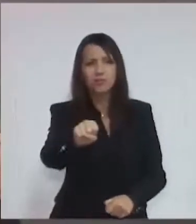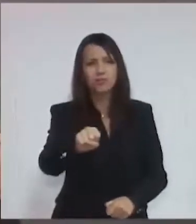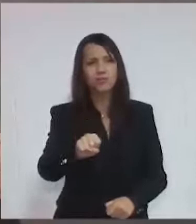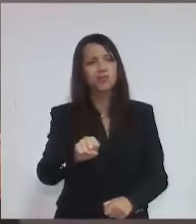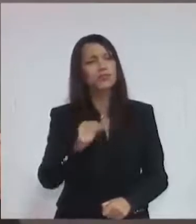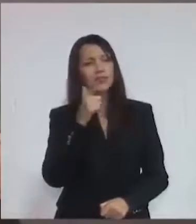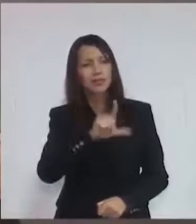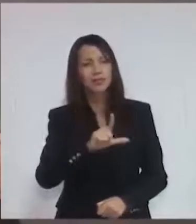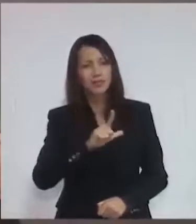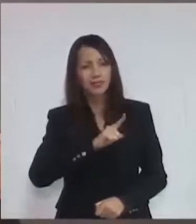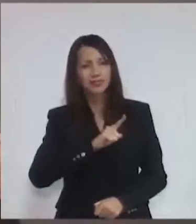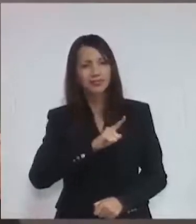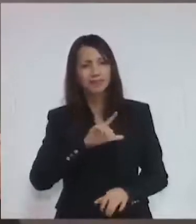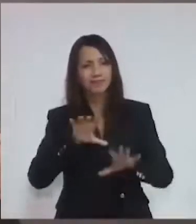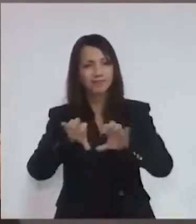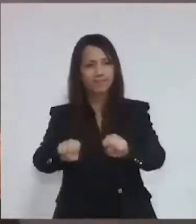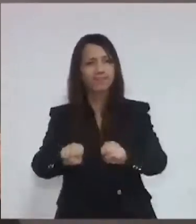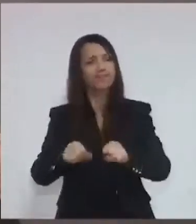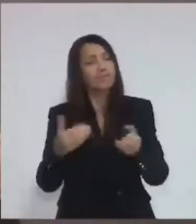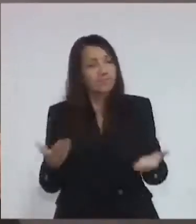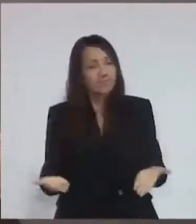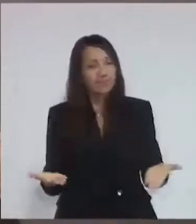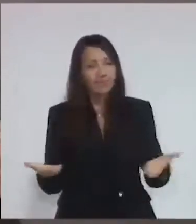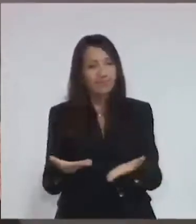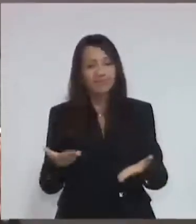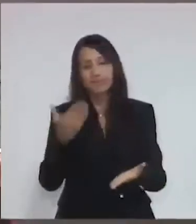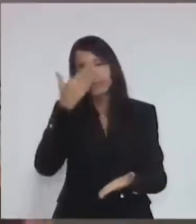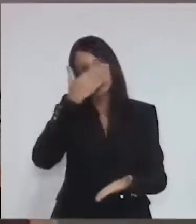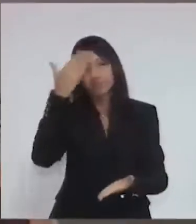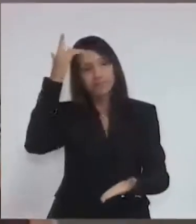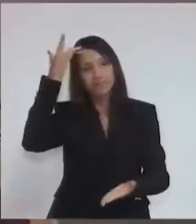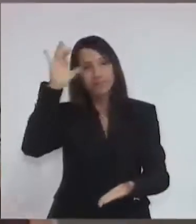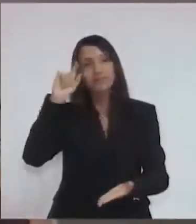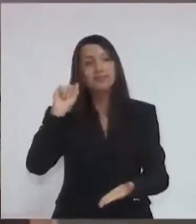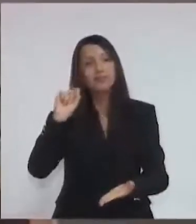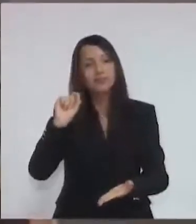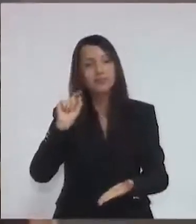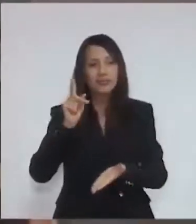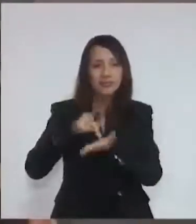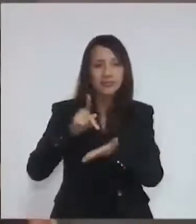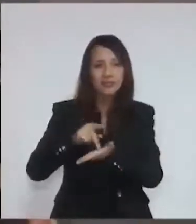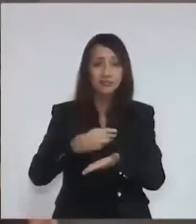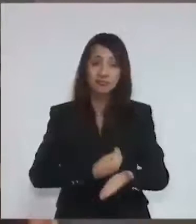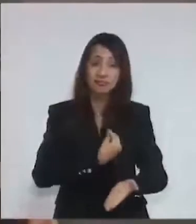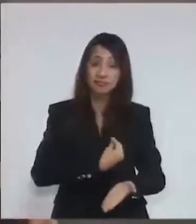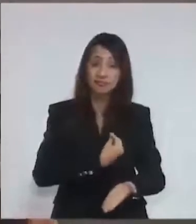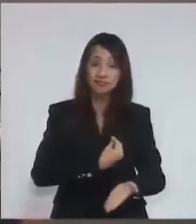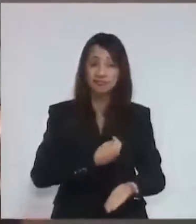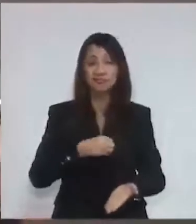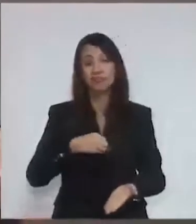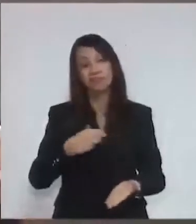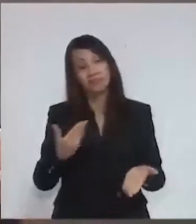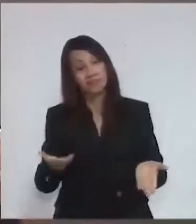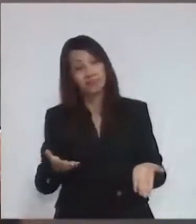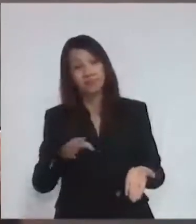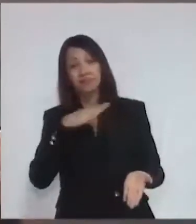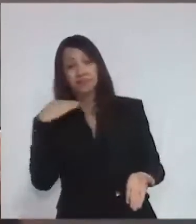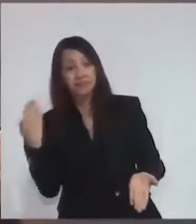na ocorrência. Porque não sabemos quem está esperando ser caso de vida, caso de morte.